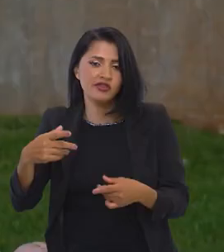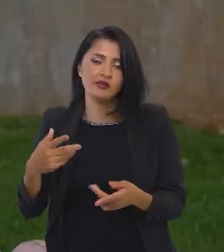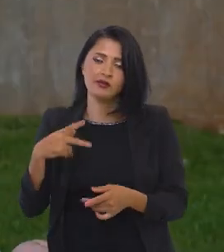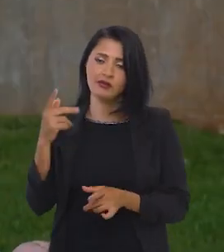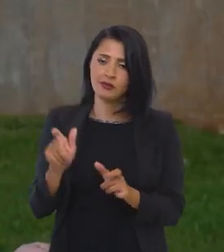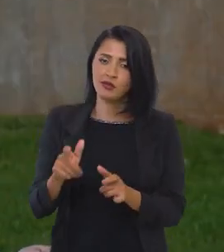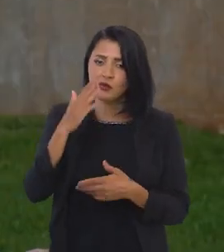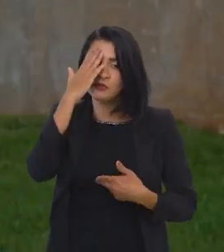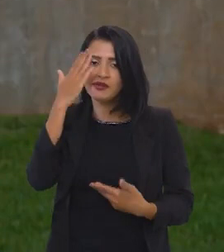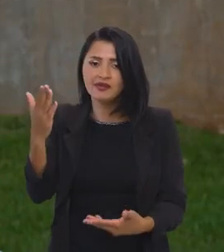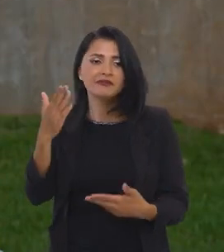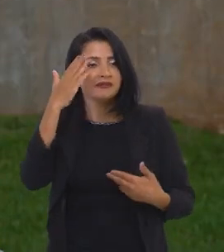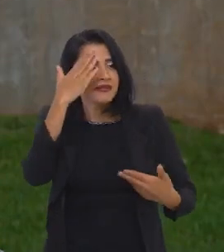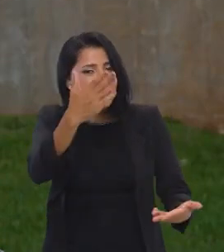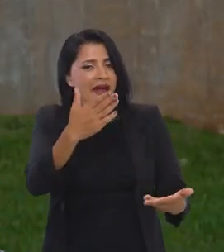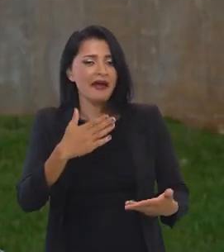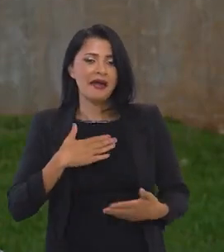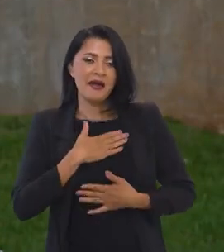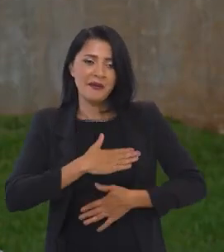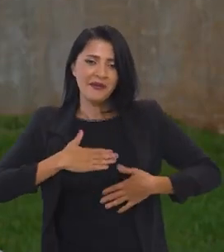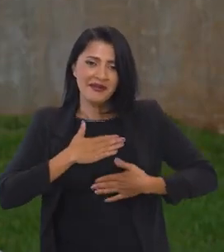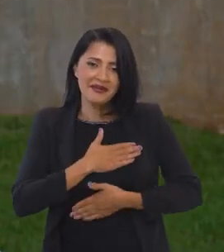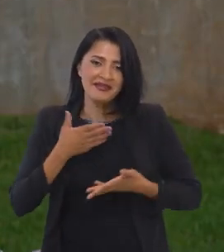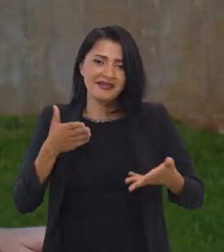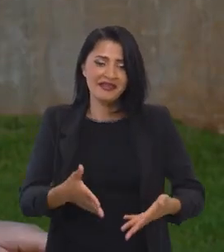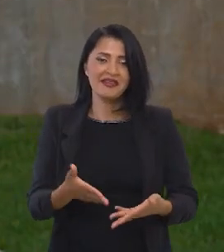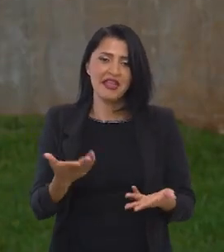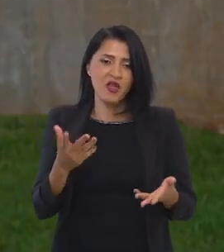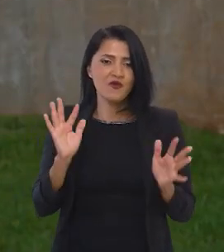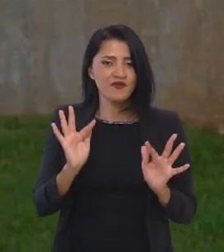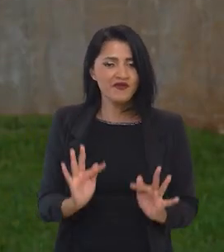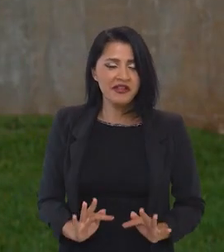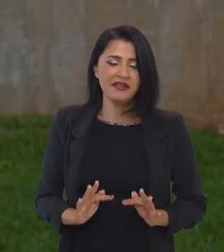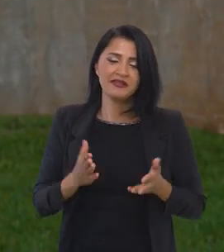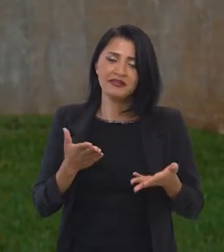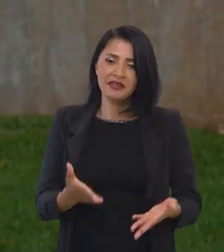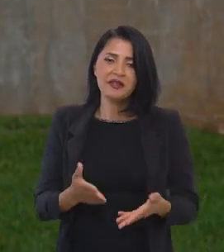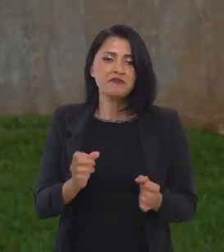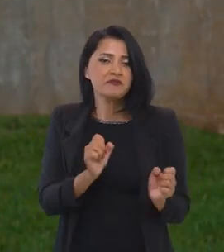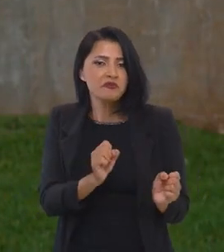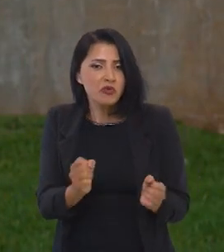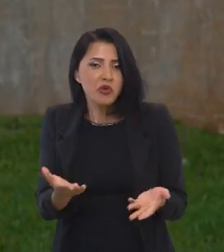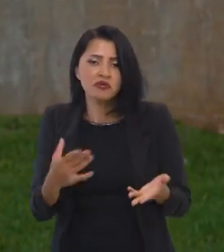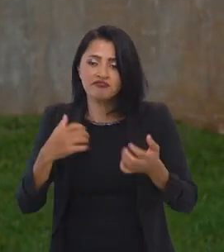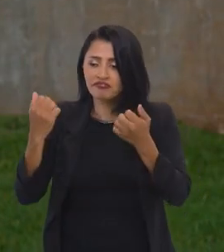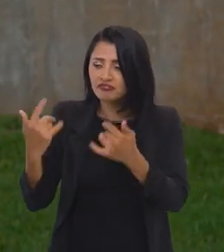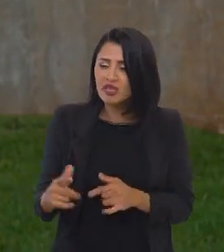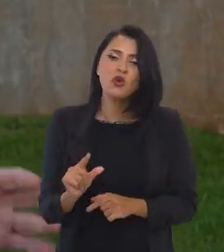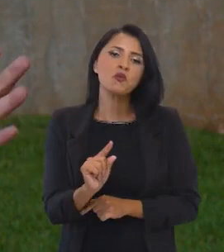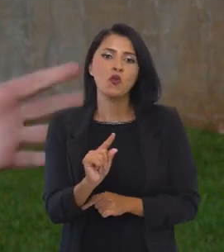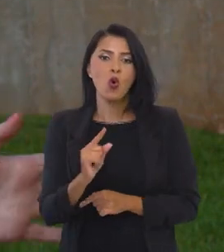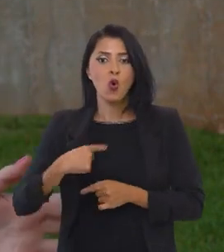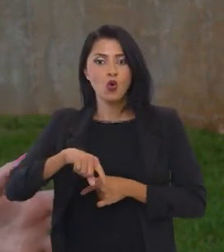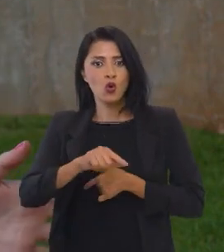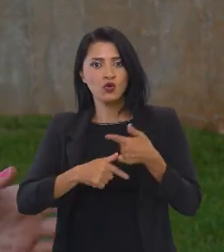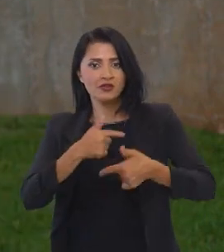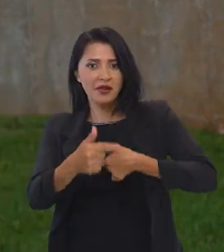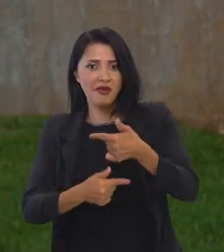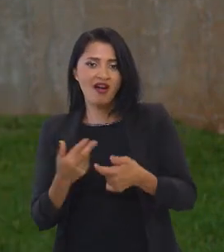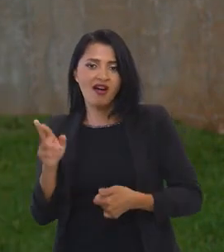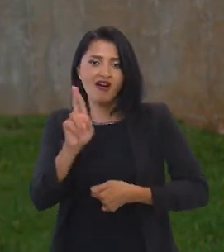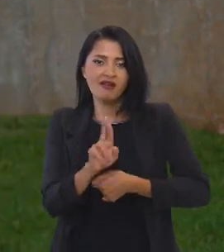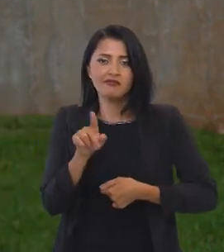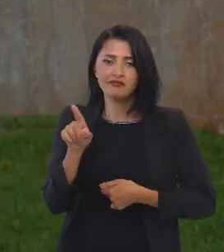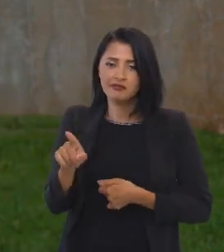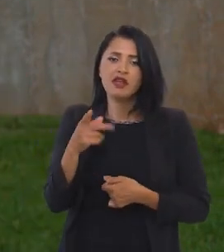a dia das pessoas. Obrigado. Obrigada a você, Paulo. É um prazer. Foi um prazer inóvel estar aqui. Eu fico muito feliz de poder explicar um pouco o que a gente